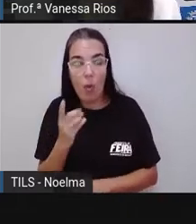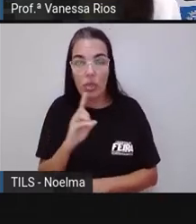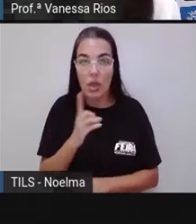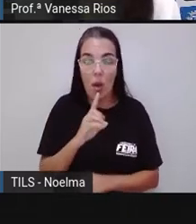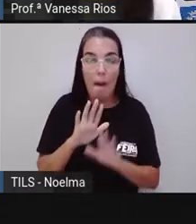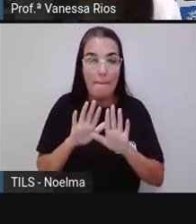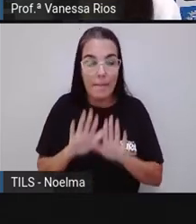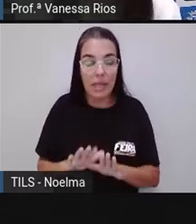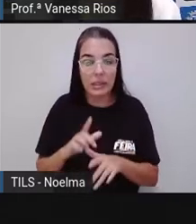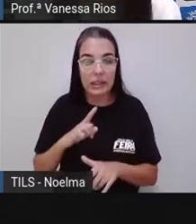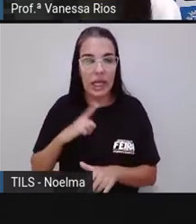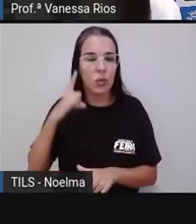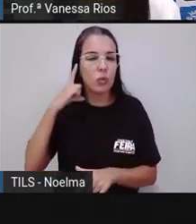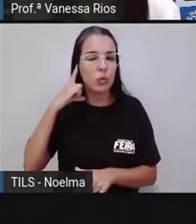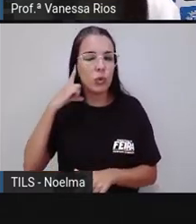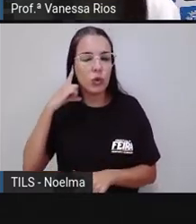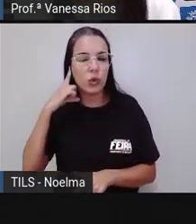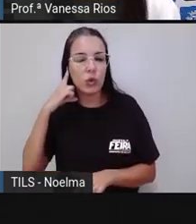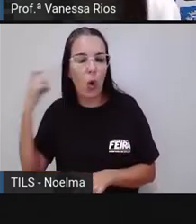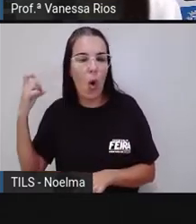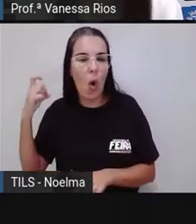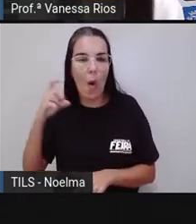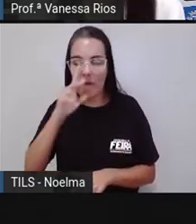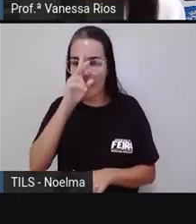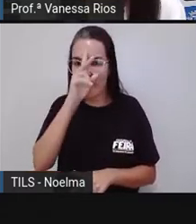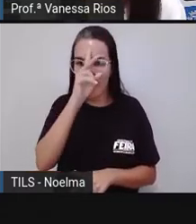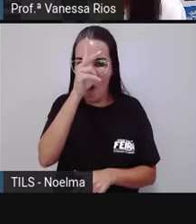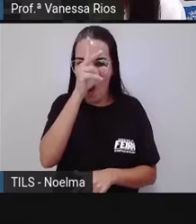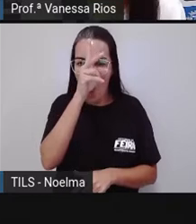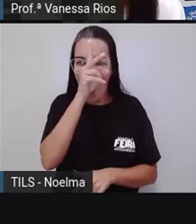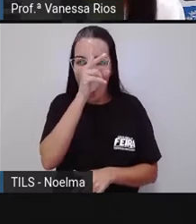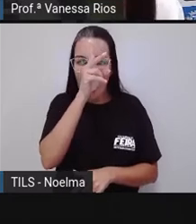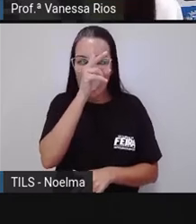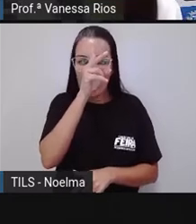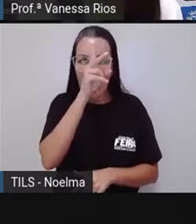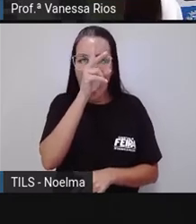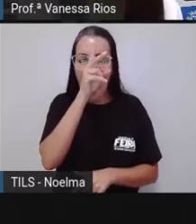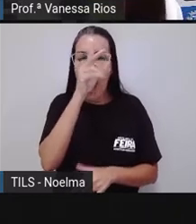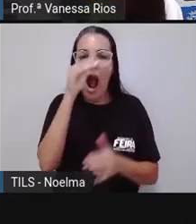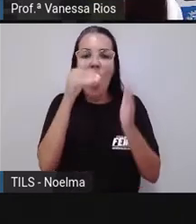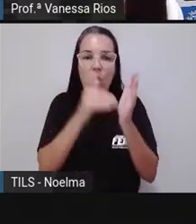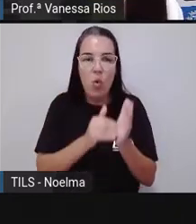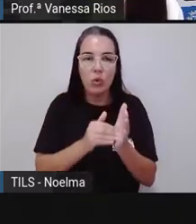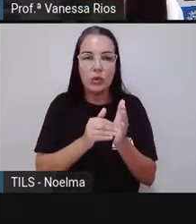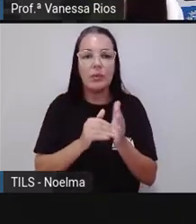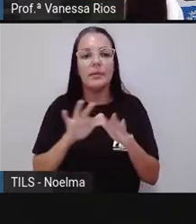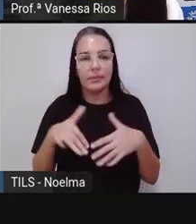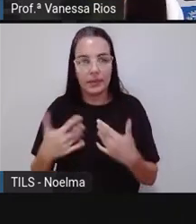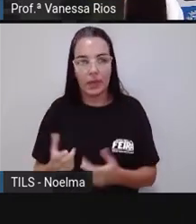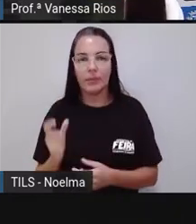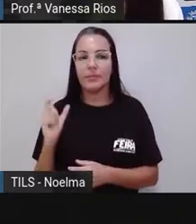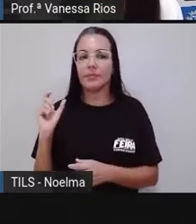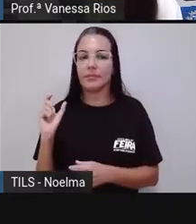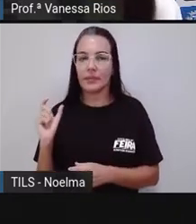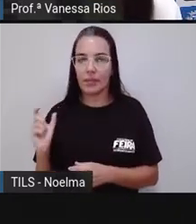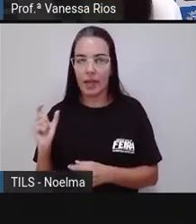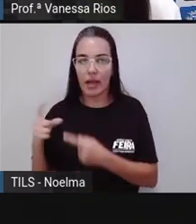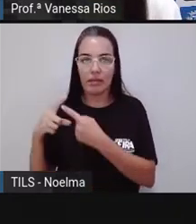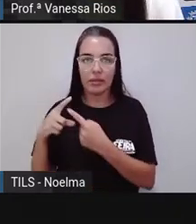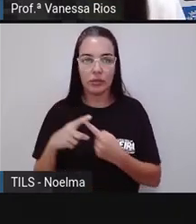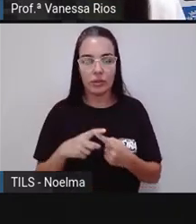percebemos que a sua sílaba tônica é a última sílaba, nós classificamos essa palavra como